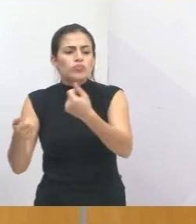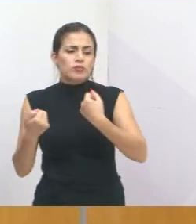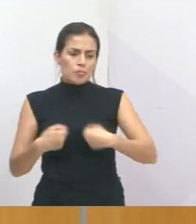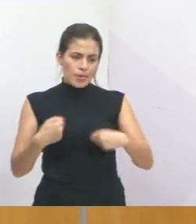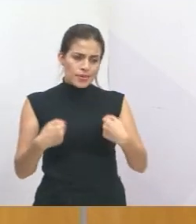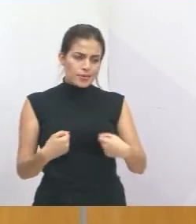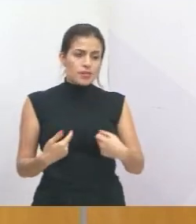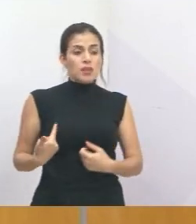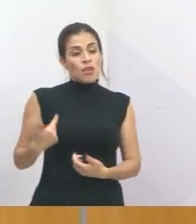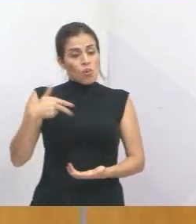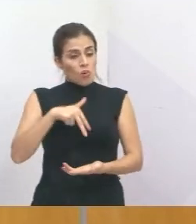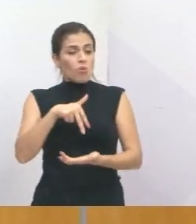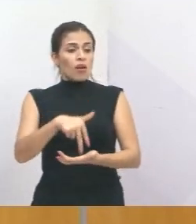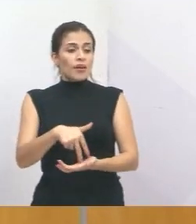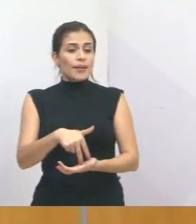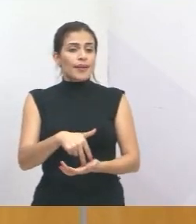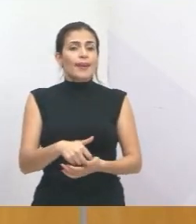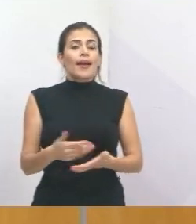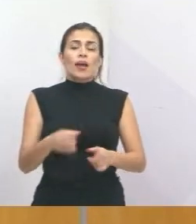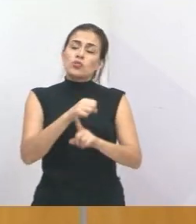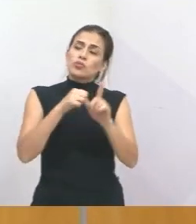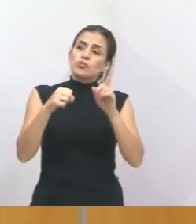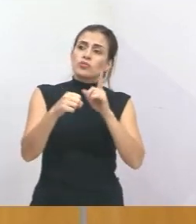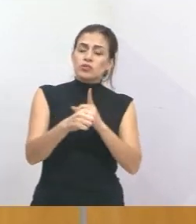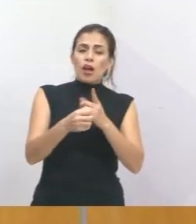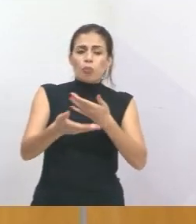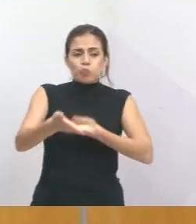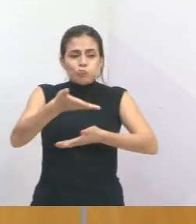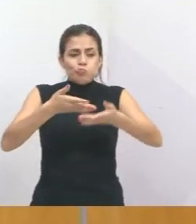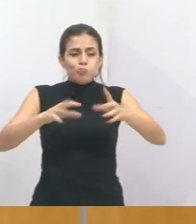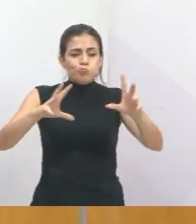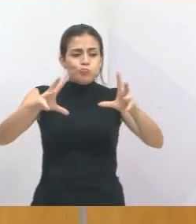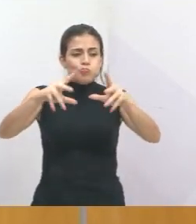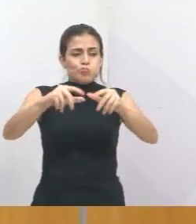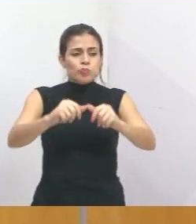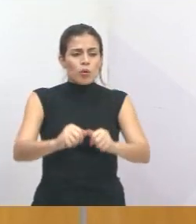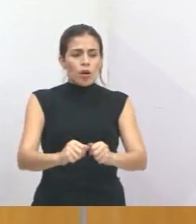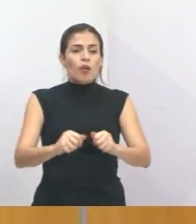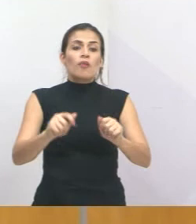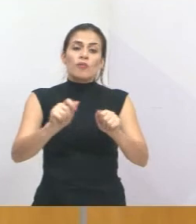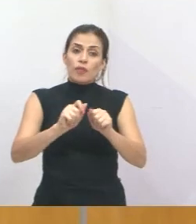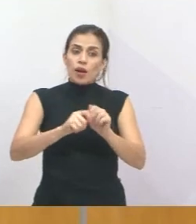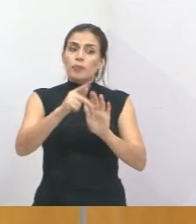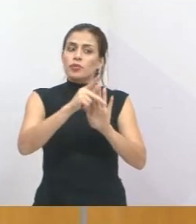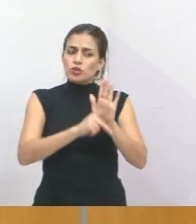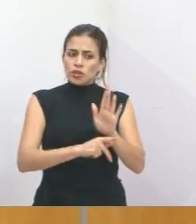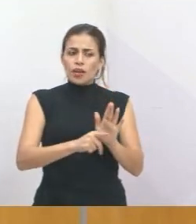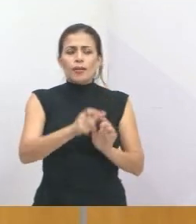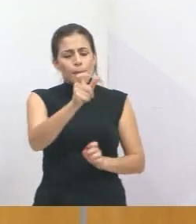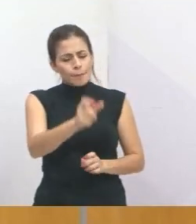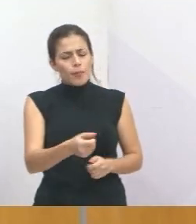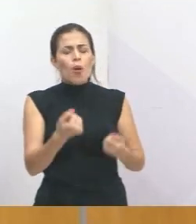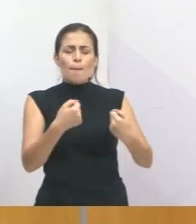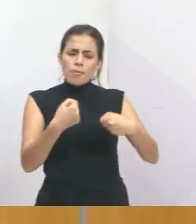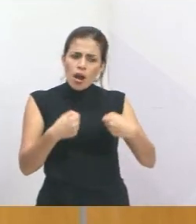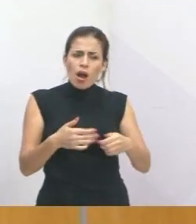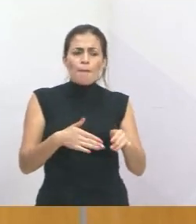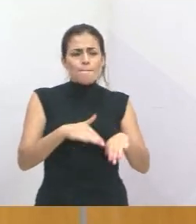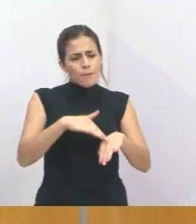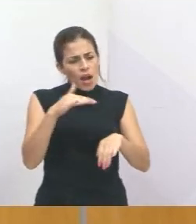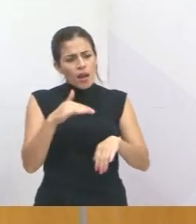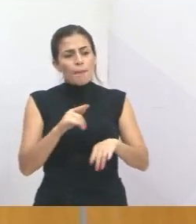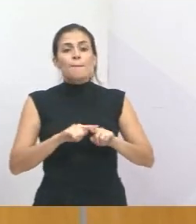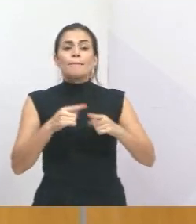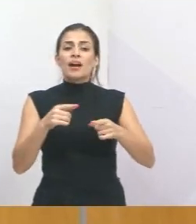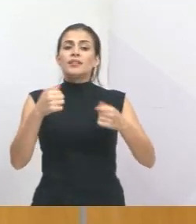É claro que a sociedade é composta por um todo, nós fazemos projetos para aqueles que mais precisam, mas também entendemos que